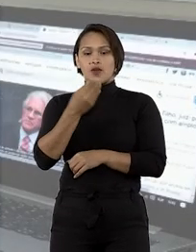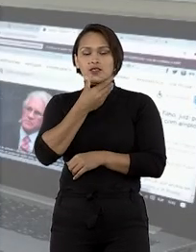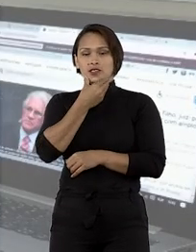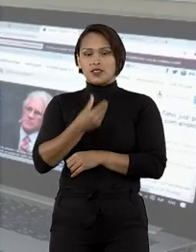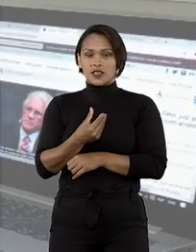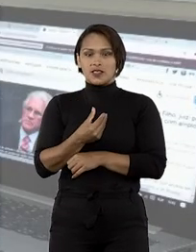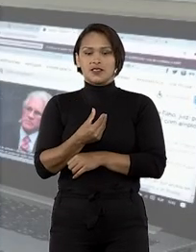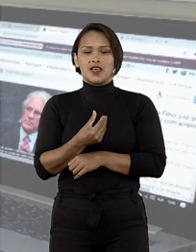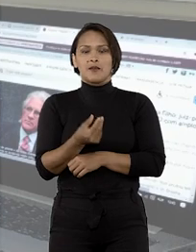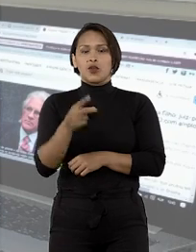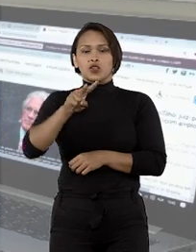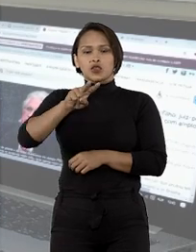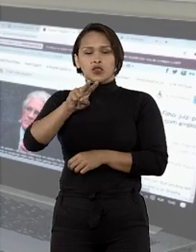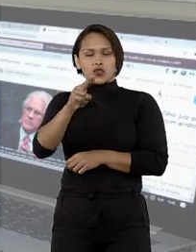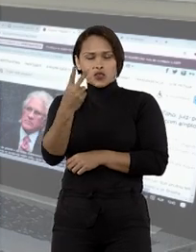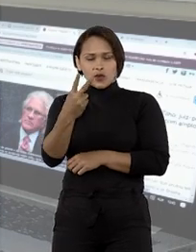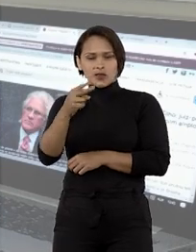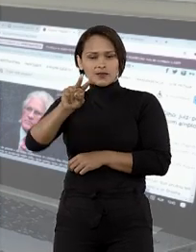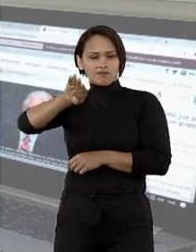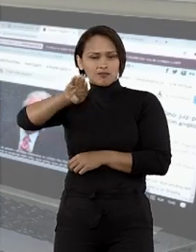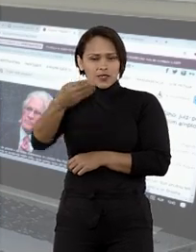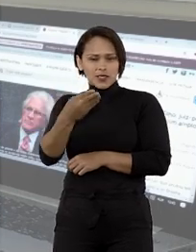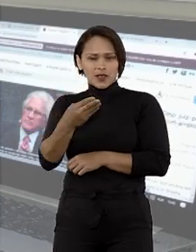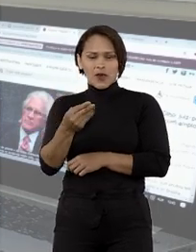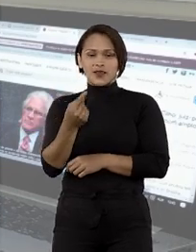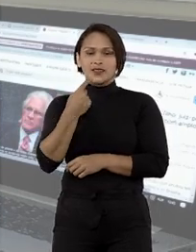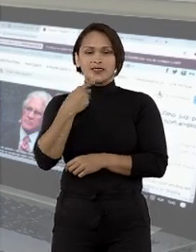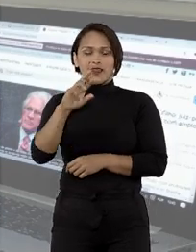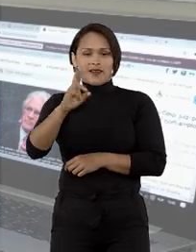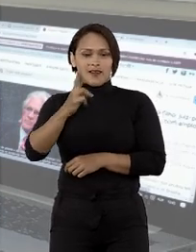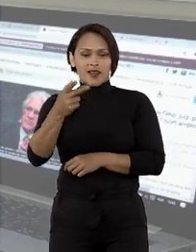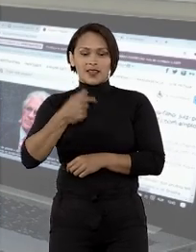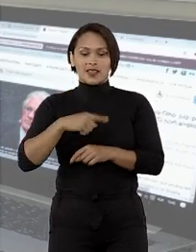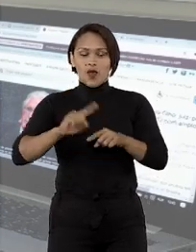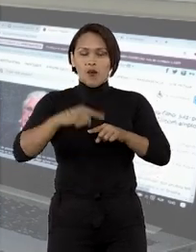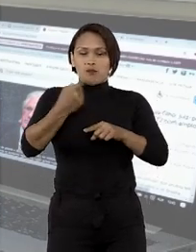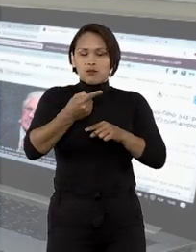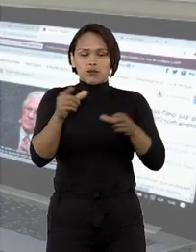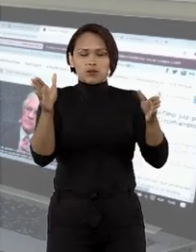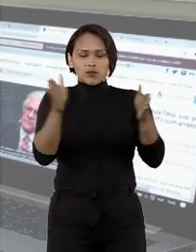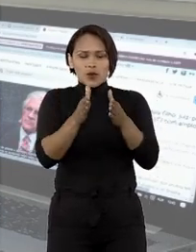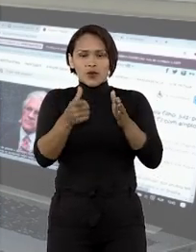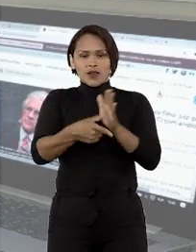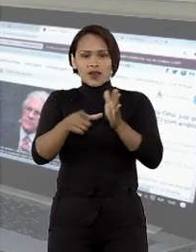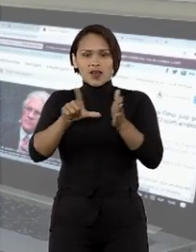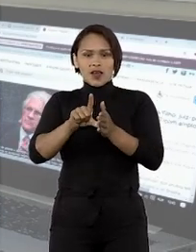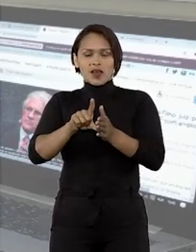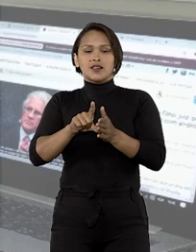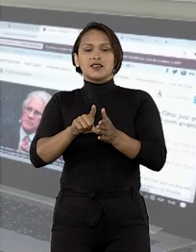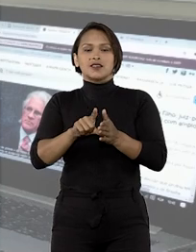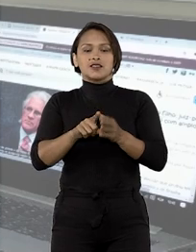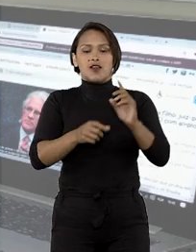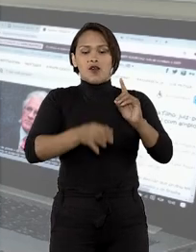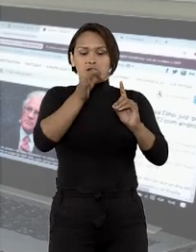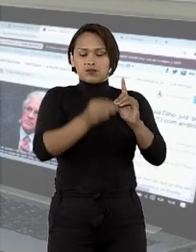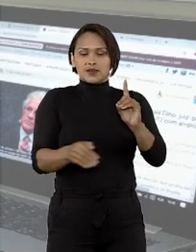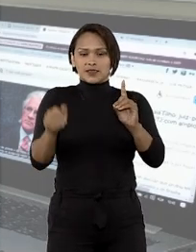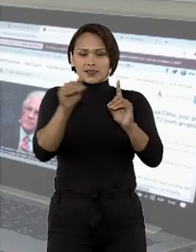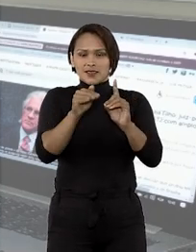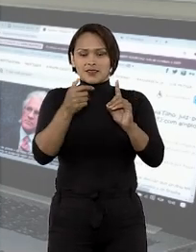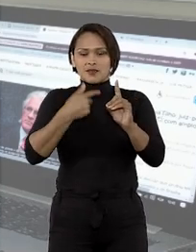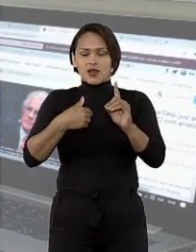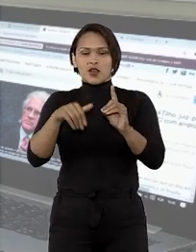4 de dezembro e rendeu R 2,5 bilhões. No entanto, poucas horas antes do pregão, uma desembargadora do